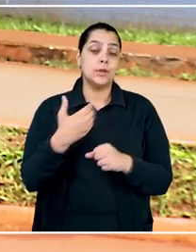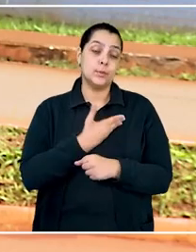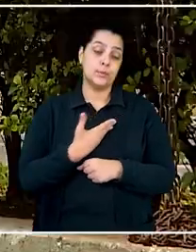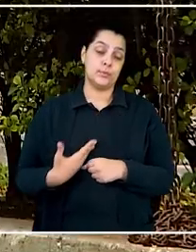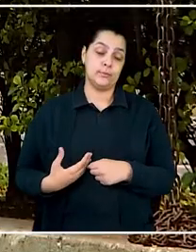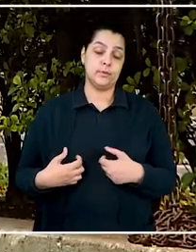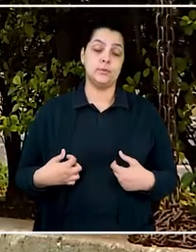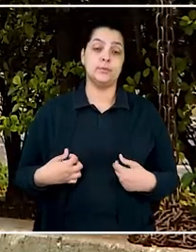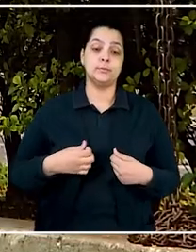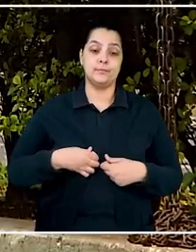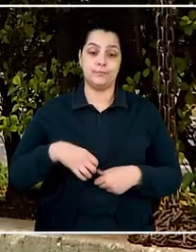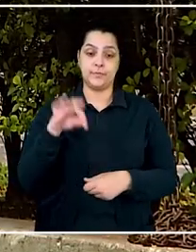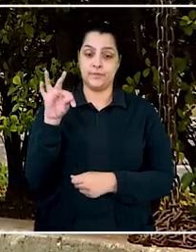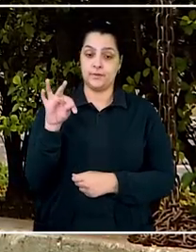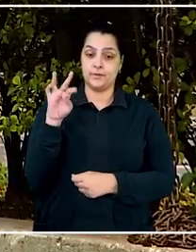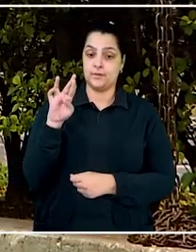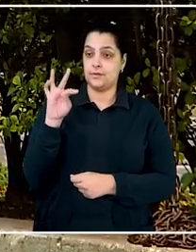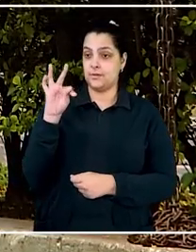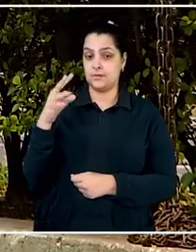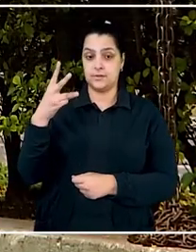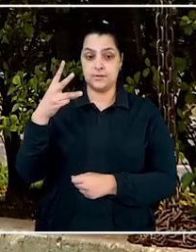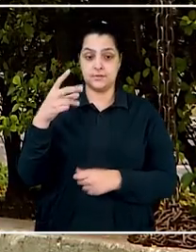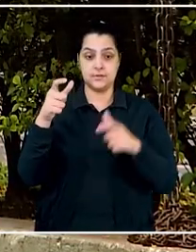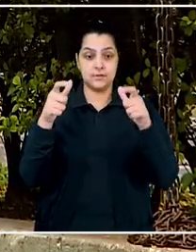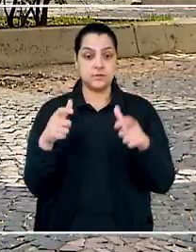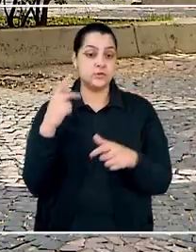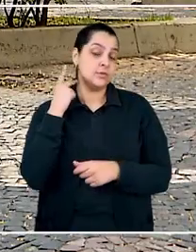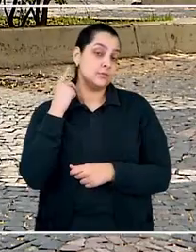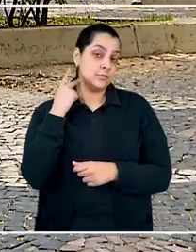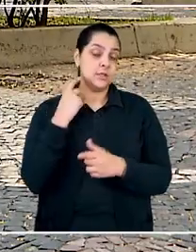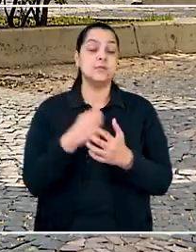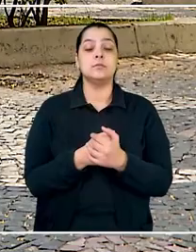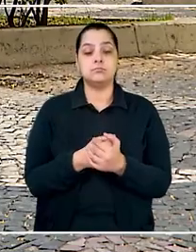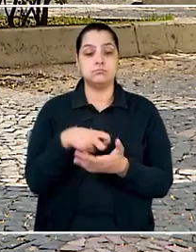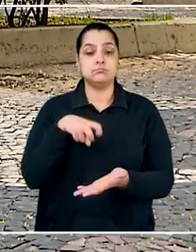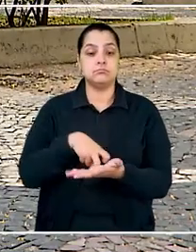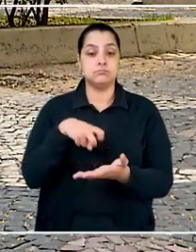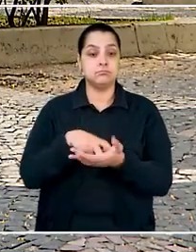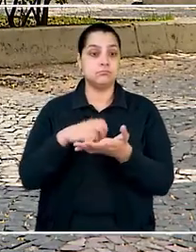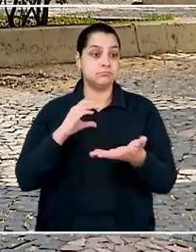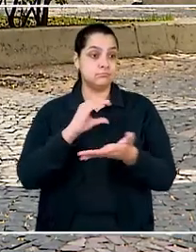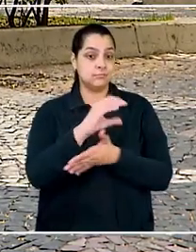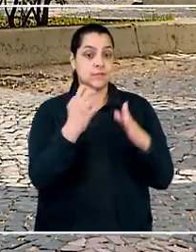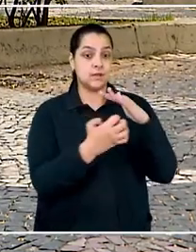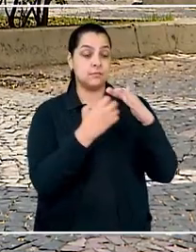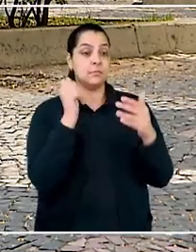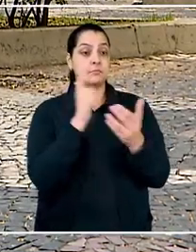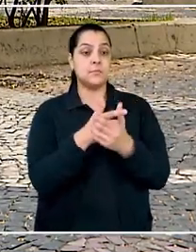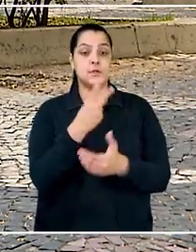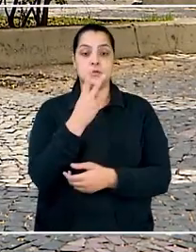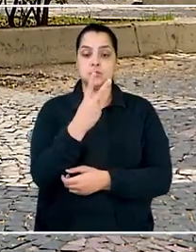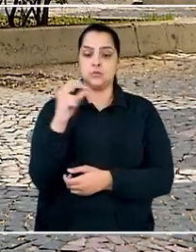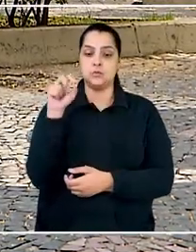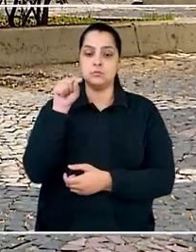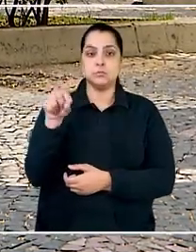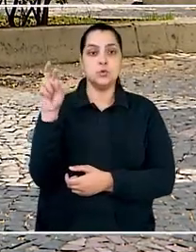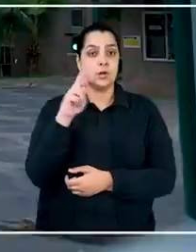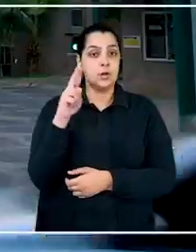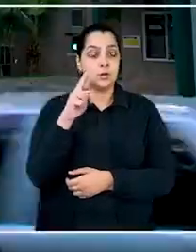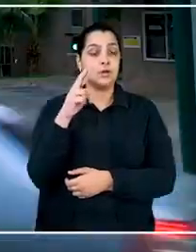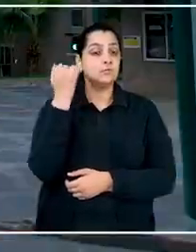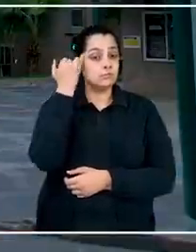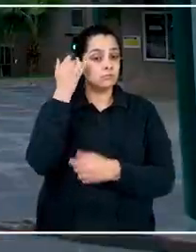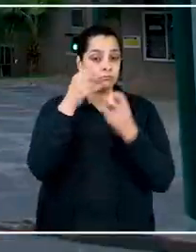Poder Público. O Tribunal Regional do Trabalho da Terceira Região, em Minas Gerais, condenou a aviação ao pagamento de R$ 200 mil